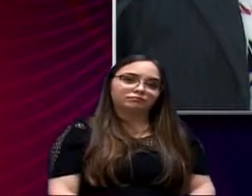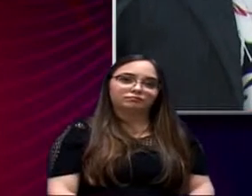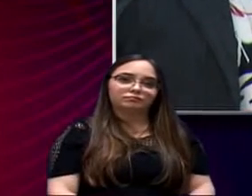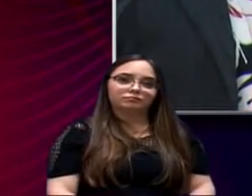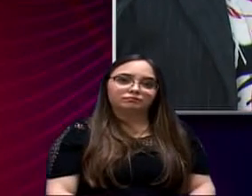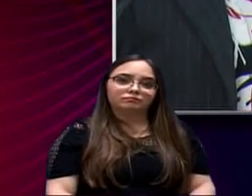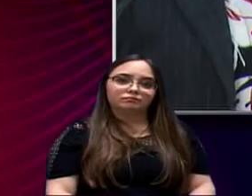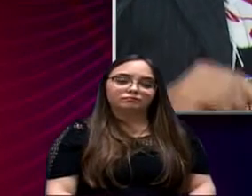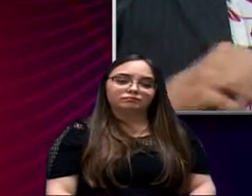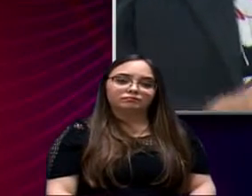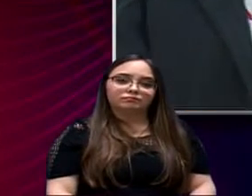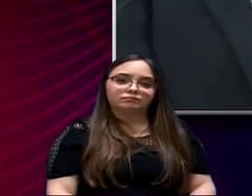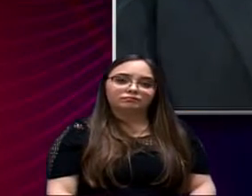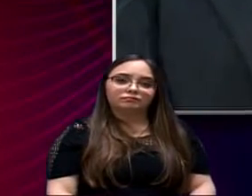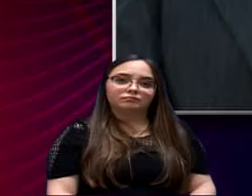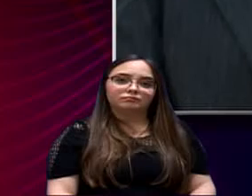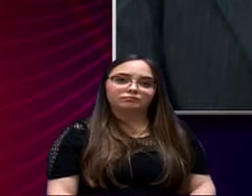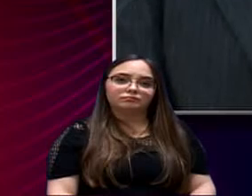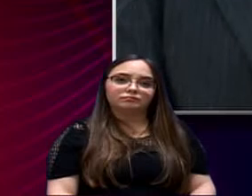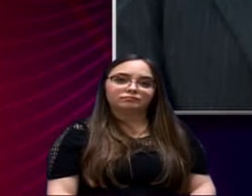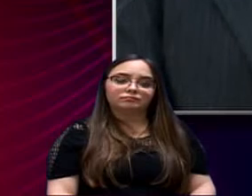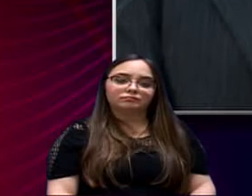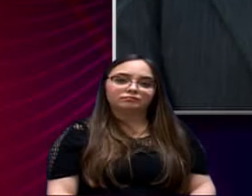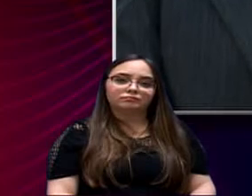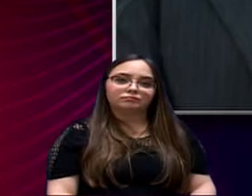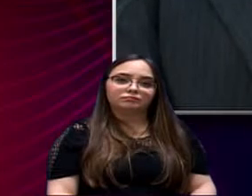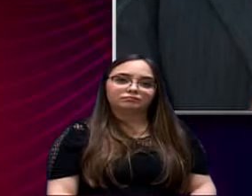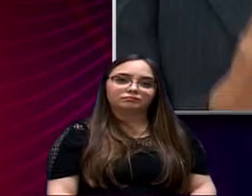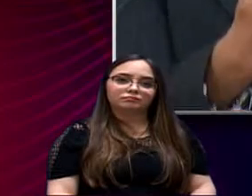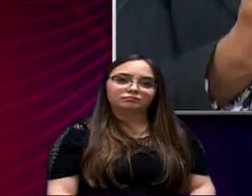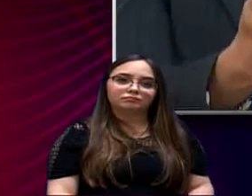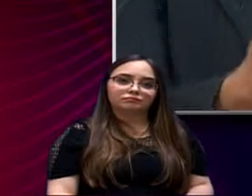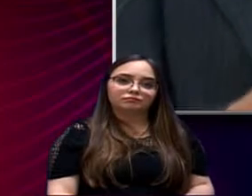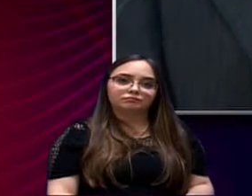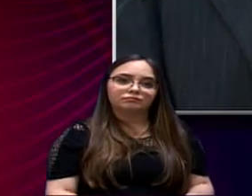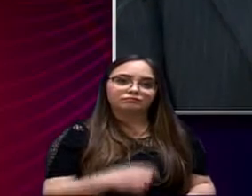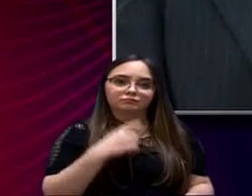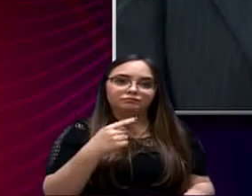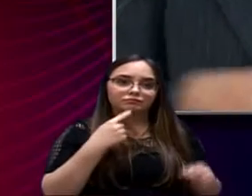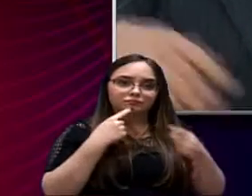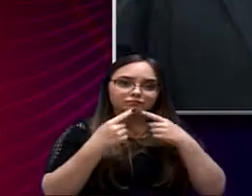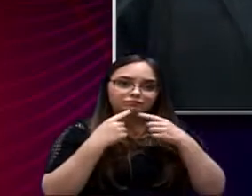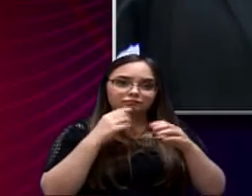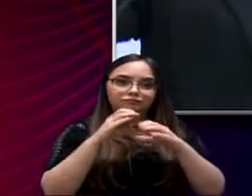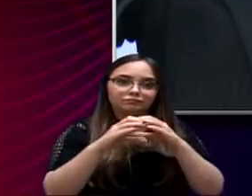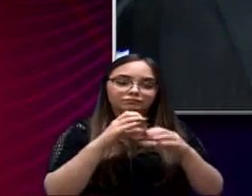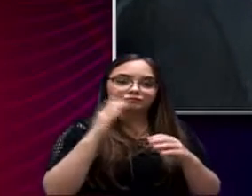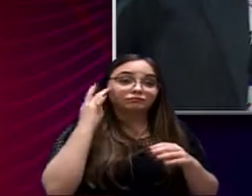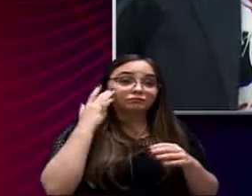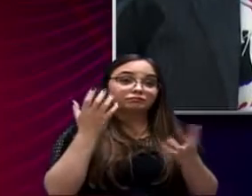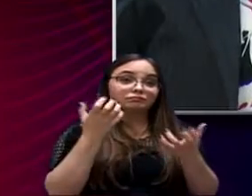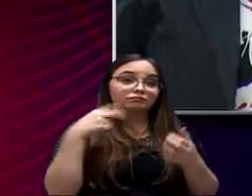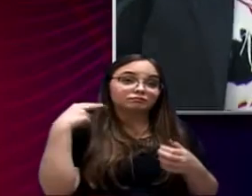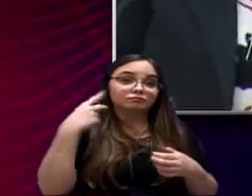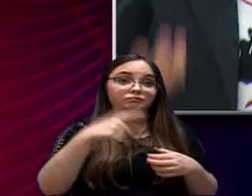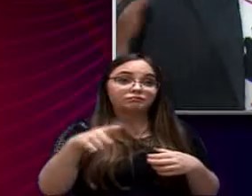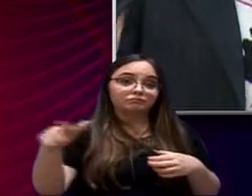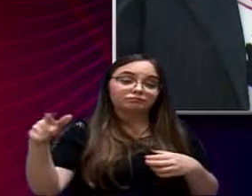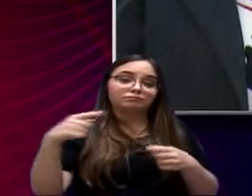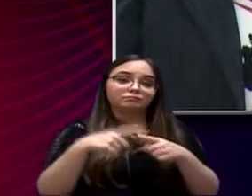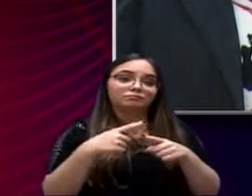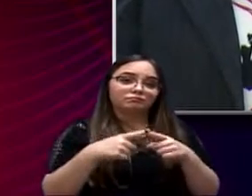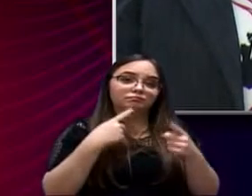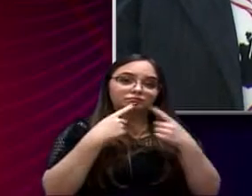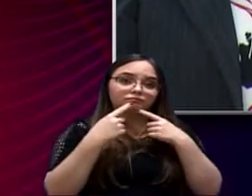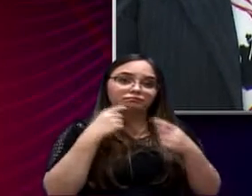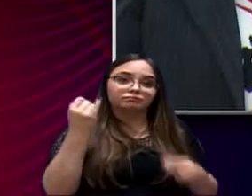Imprescindível, na verdade, senhor presidente. Imprescindível. Dialogando, eu gostaria que mais vereadores estivessem participando, porque é um debate